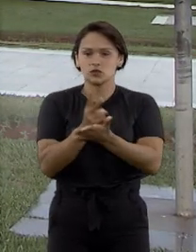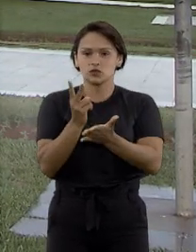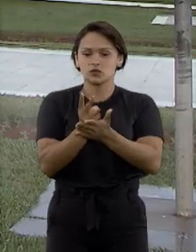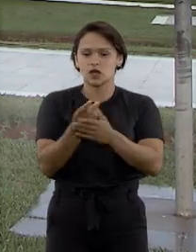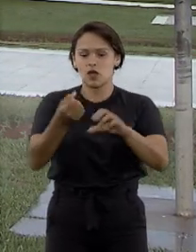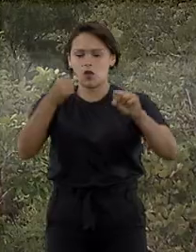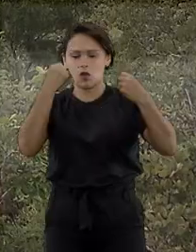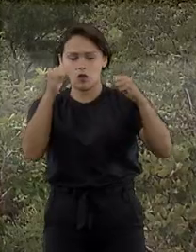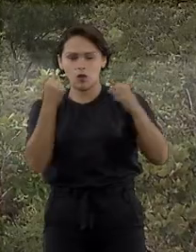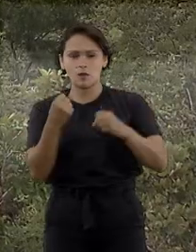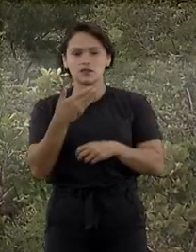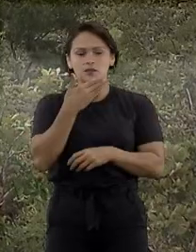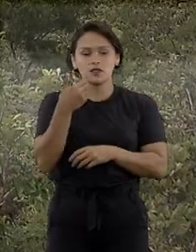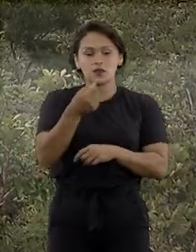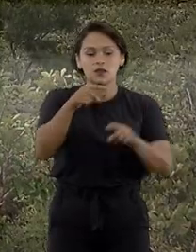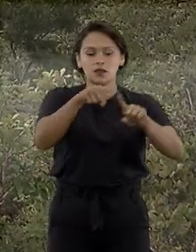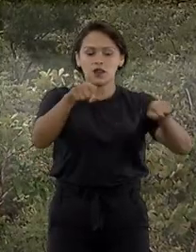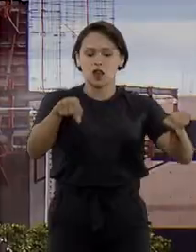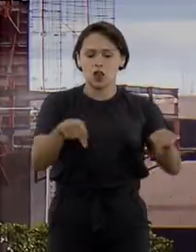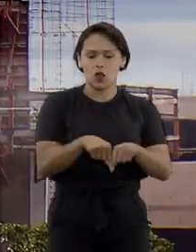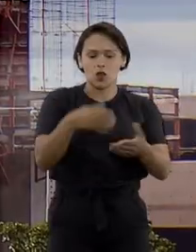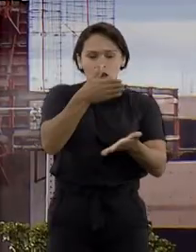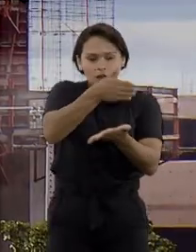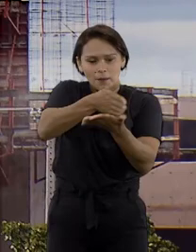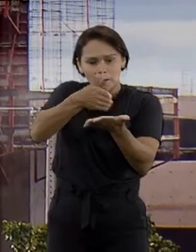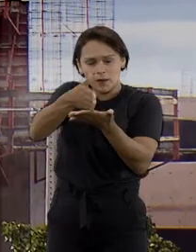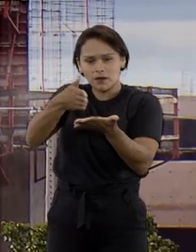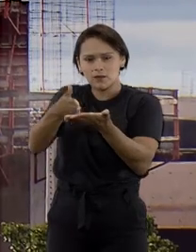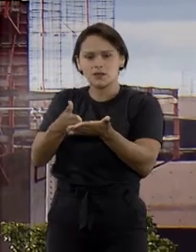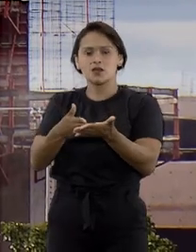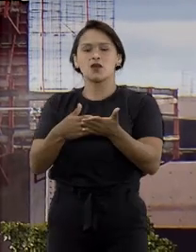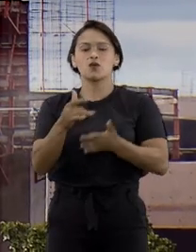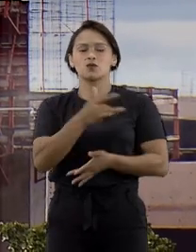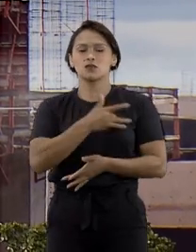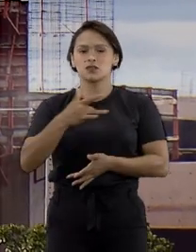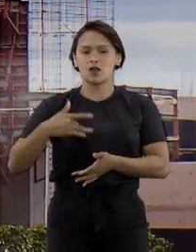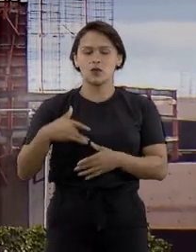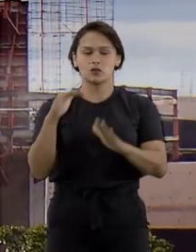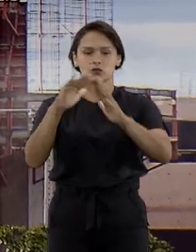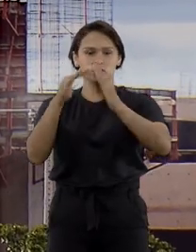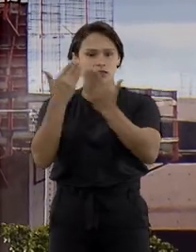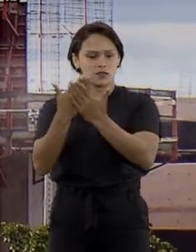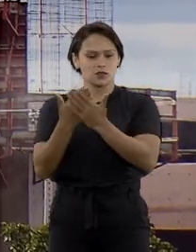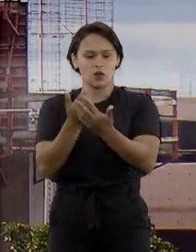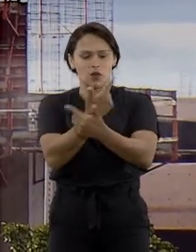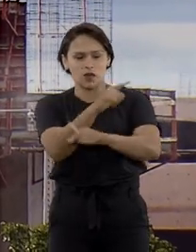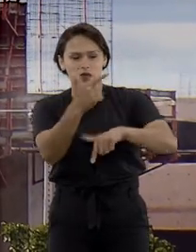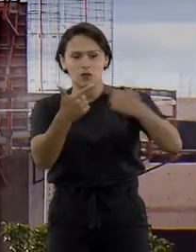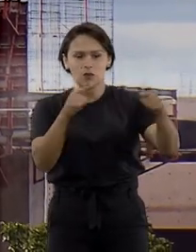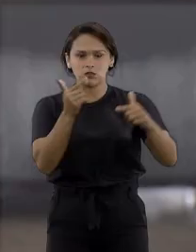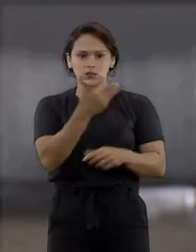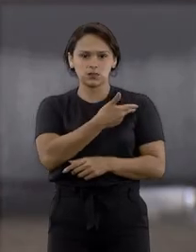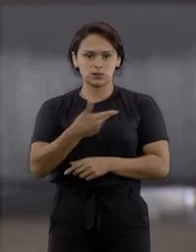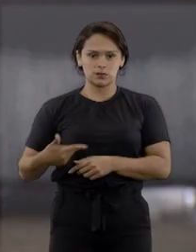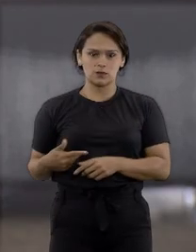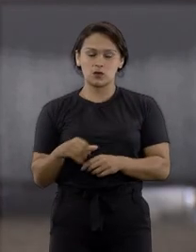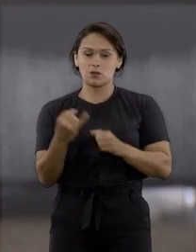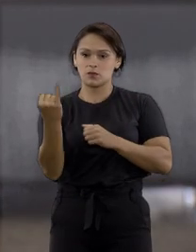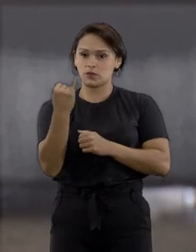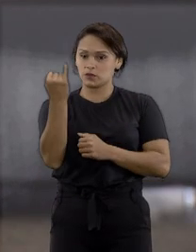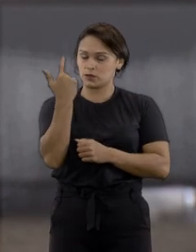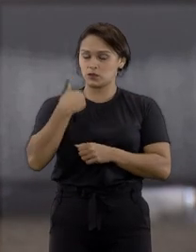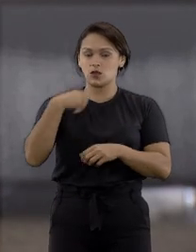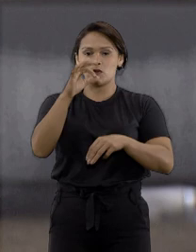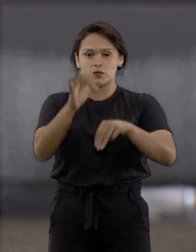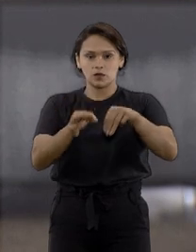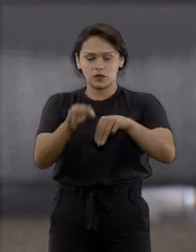melhorias no local, como a demarcação de lotes e a instalação de unidades de saúde, escolas e outros serviços públicos. Segundo o presidente